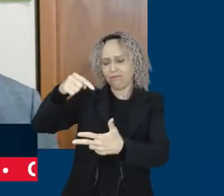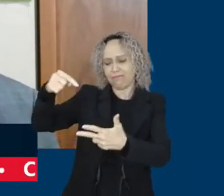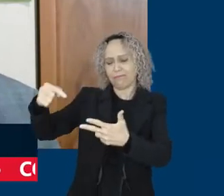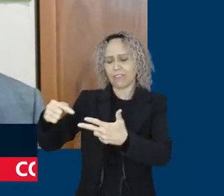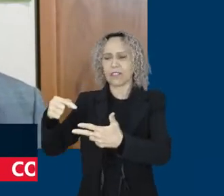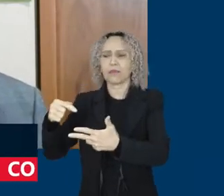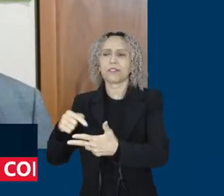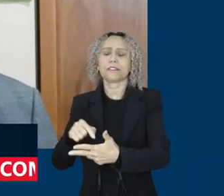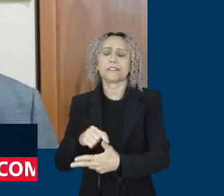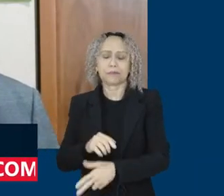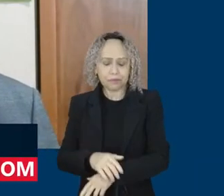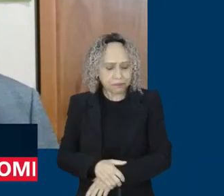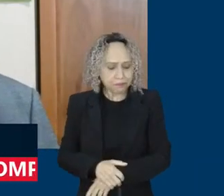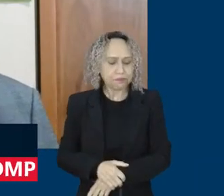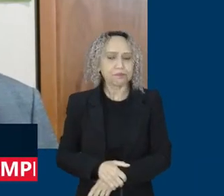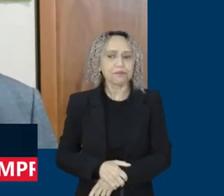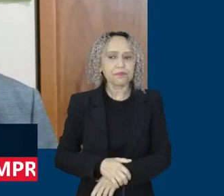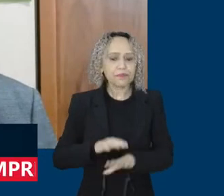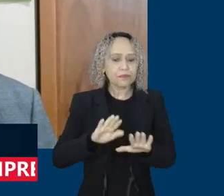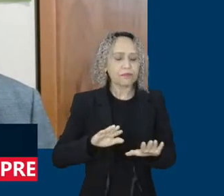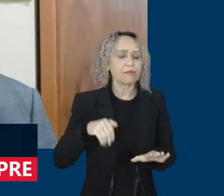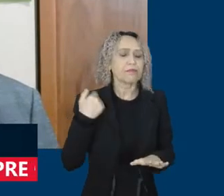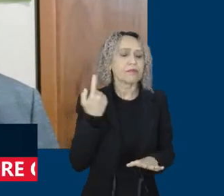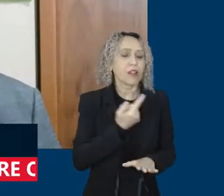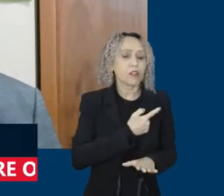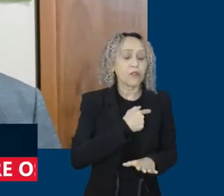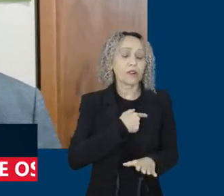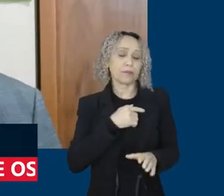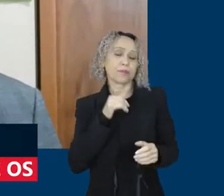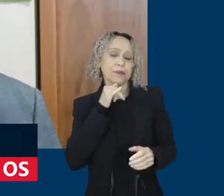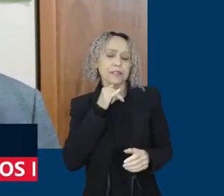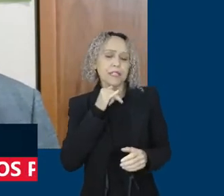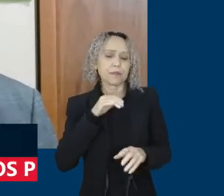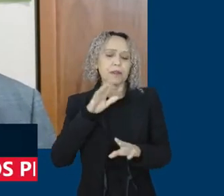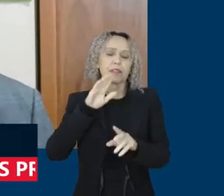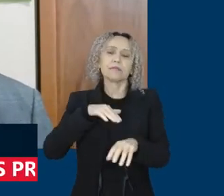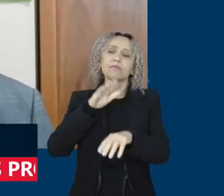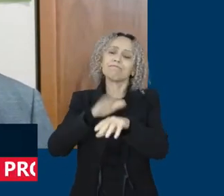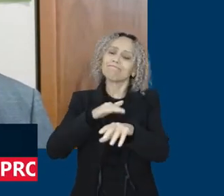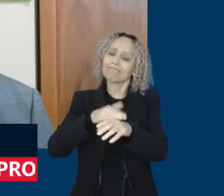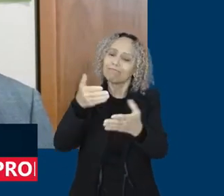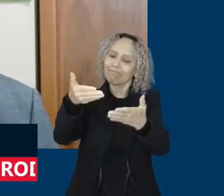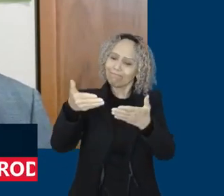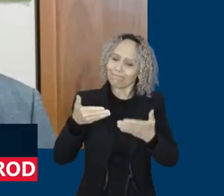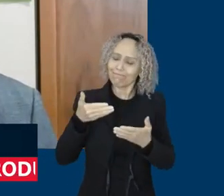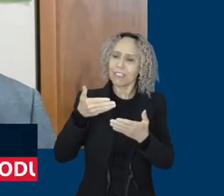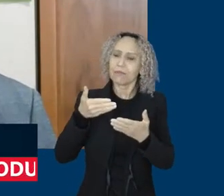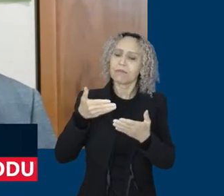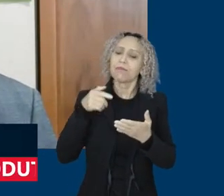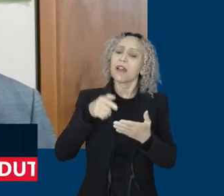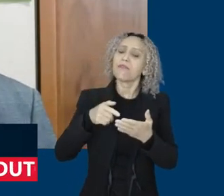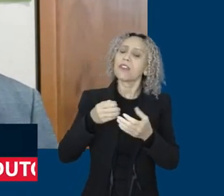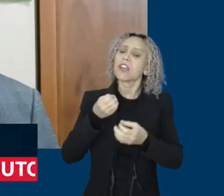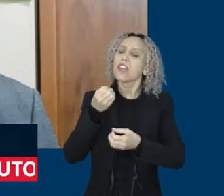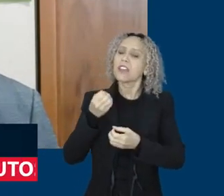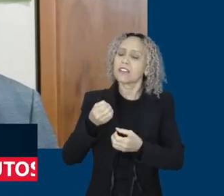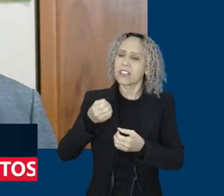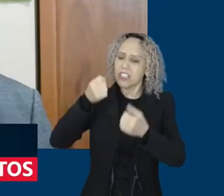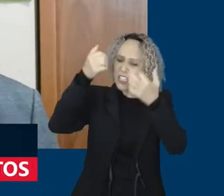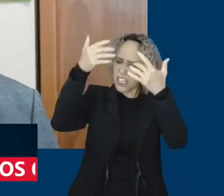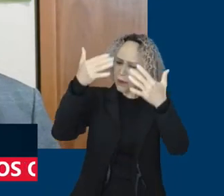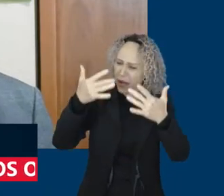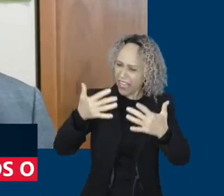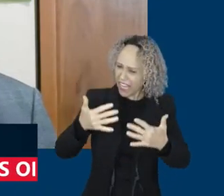vamos ouvir. Então, é óbvio que o general Heleno tem que dar satisfação de toda a armação que eles fizeram dentro da